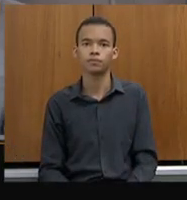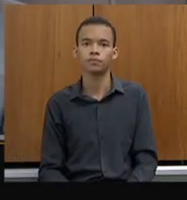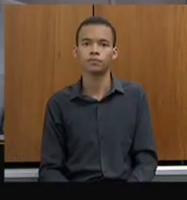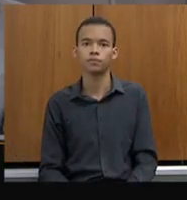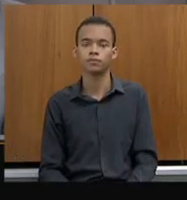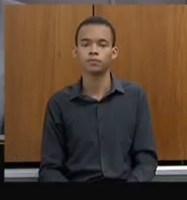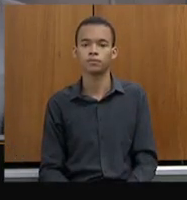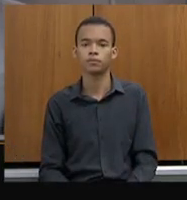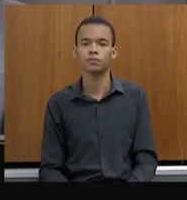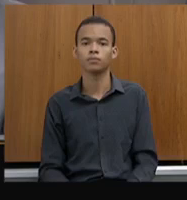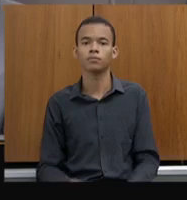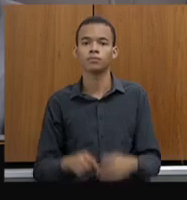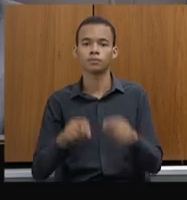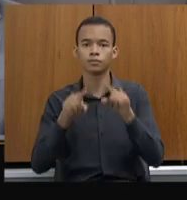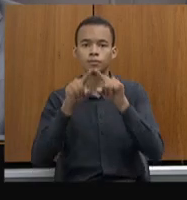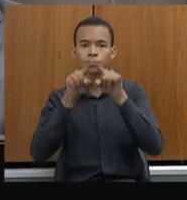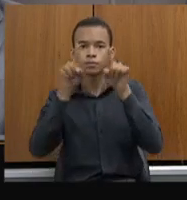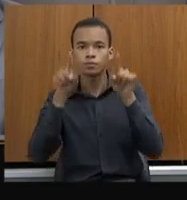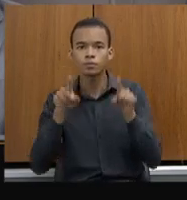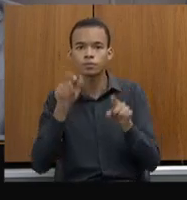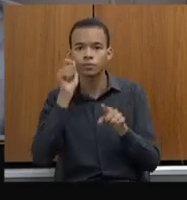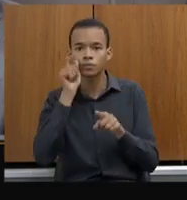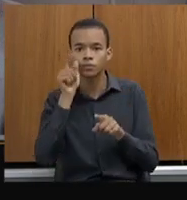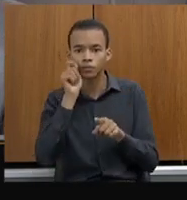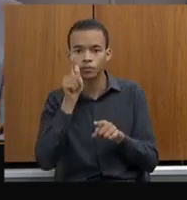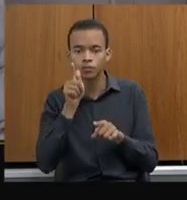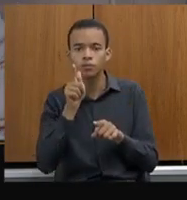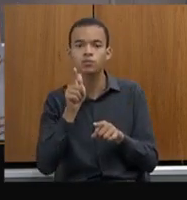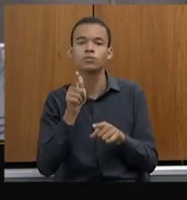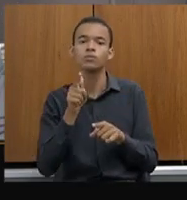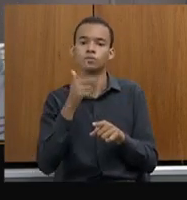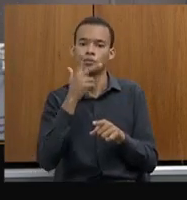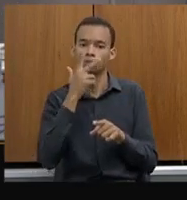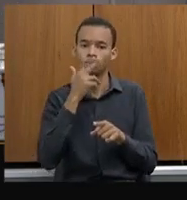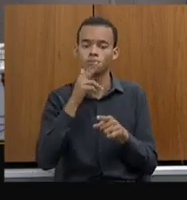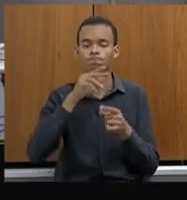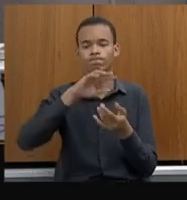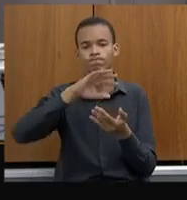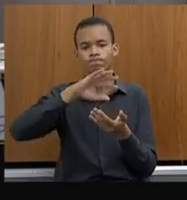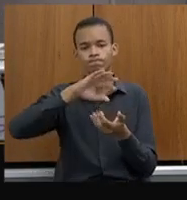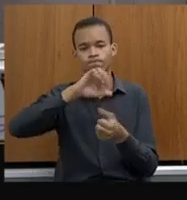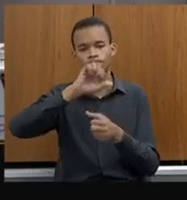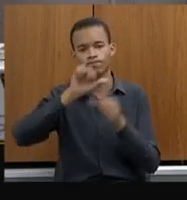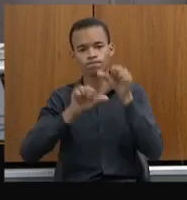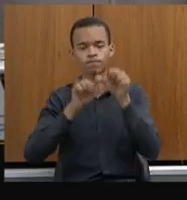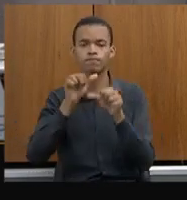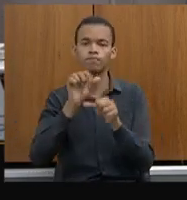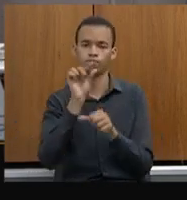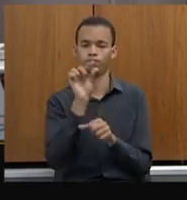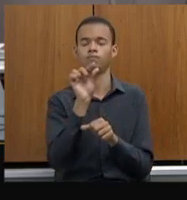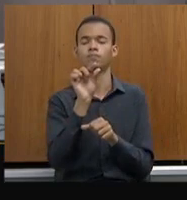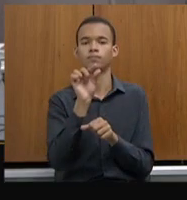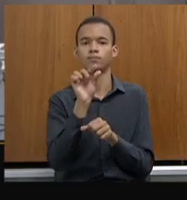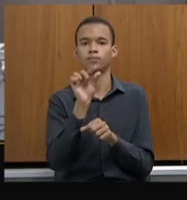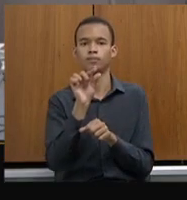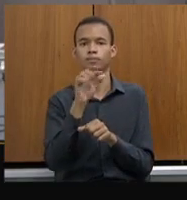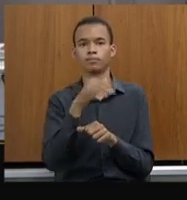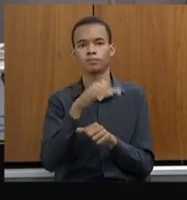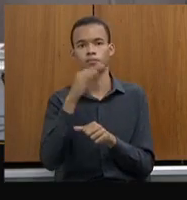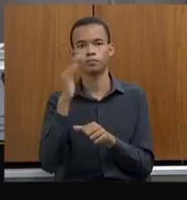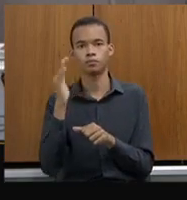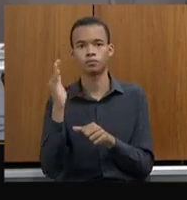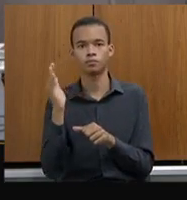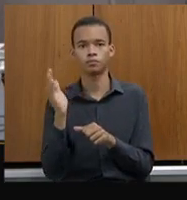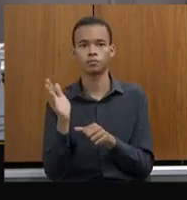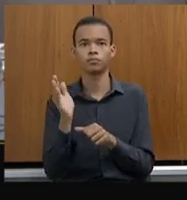um cenário sem modificação ou com muito pouca modificação, e, do lado esquerdo, nós tivemos